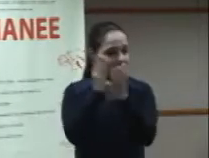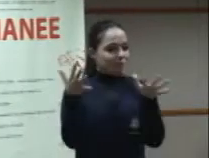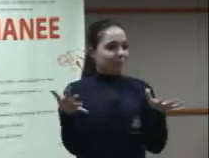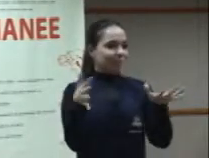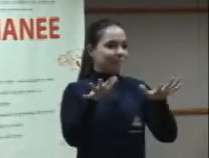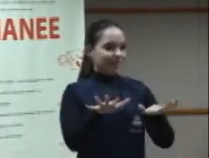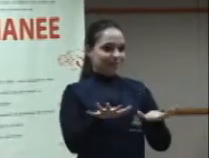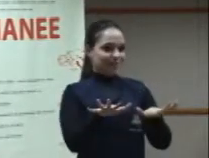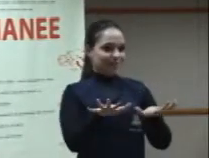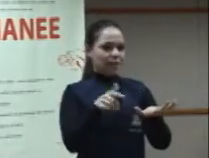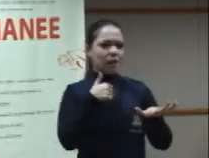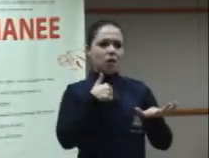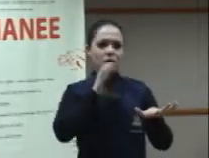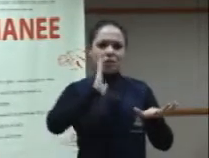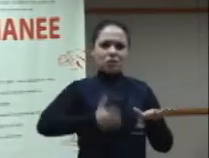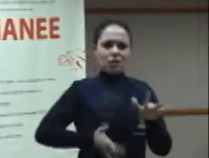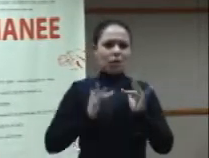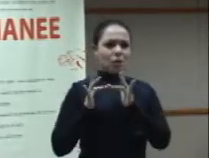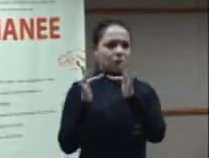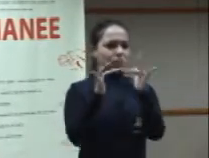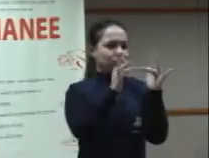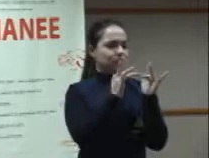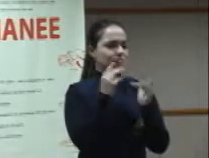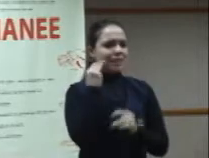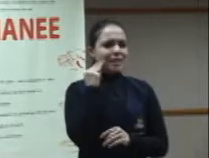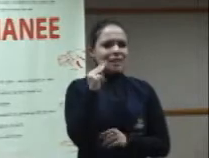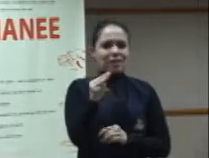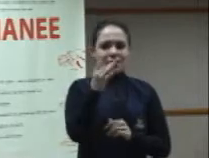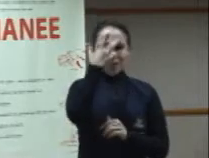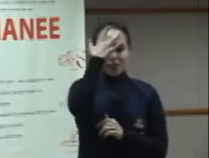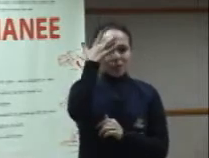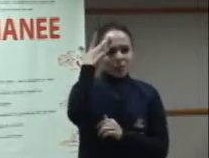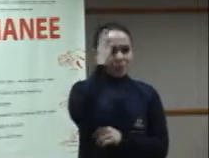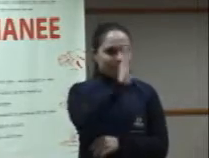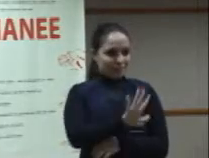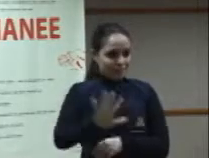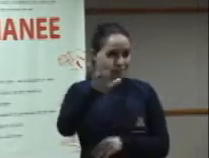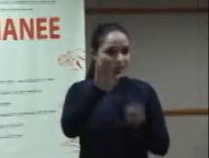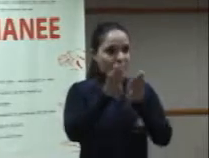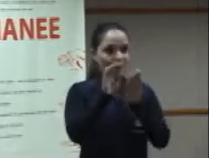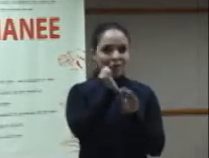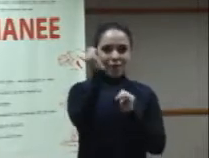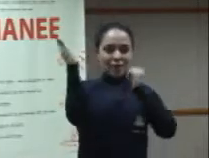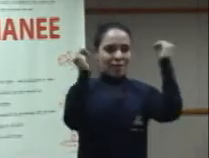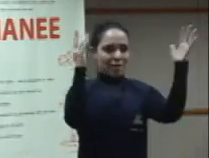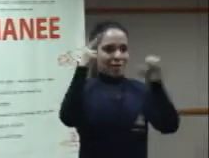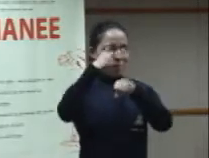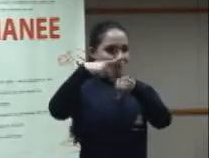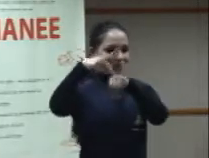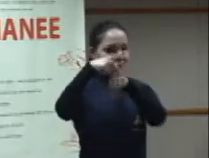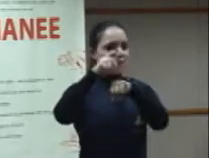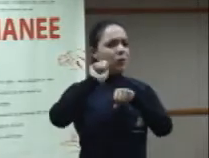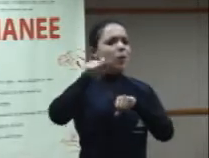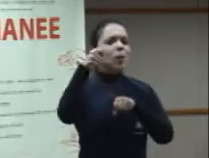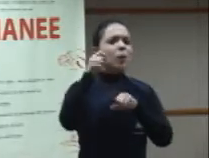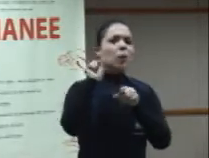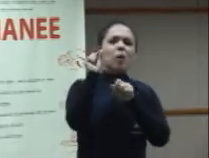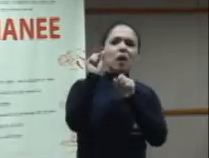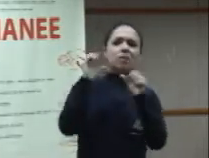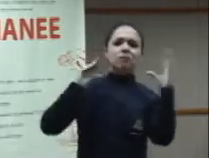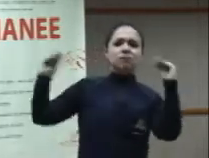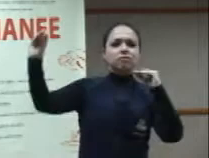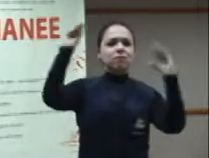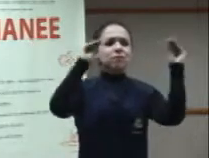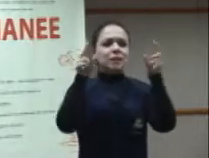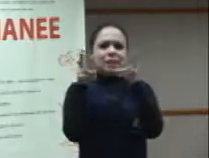milhares de pessoas a nível nacional e internacional, a escuta que a gente vem tendo sobre a inclusão é uma